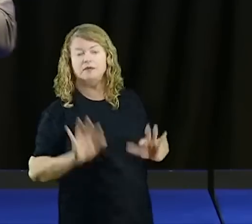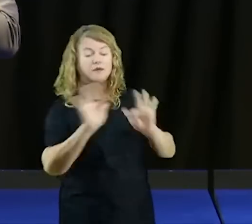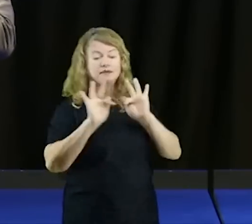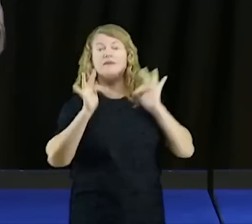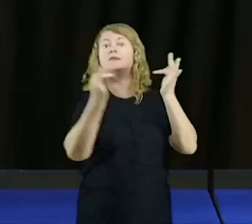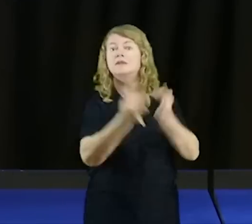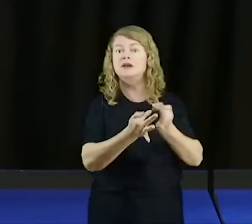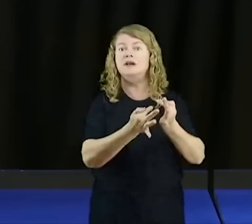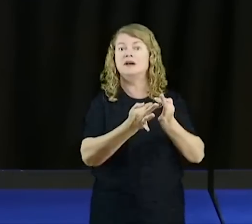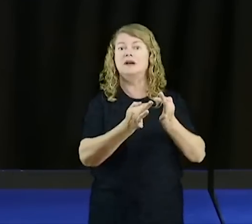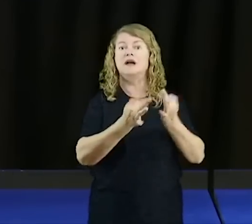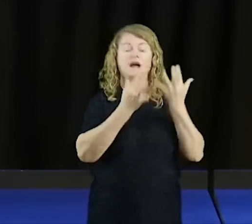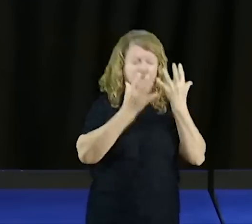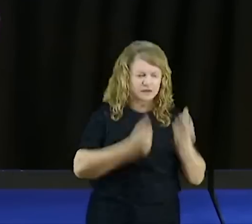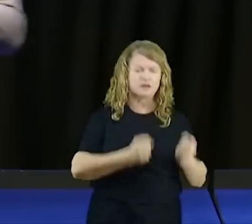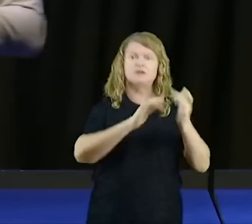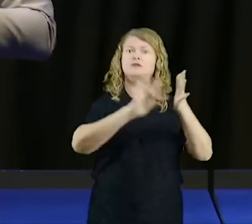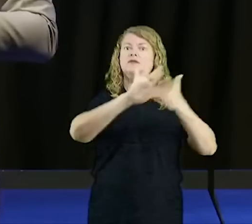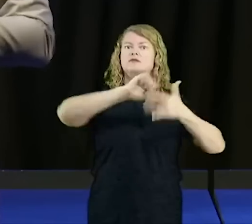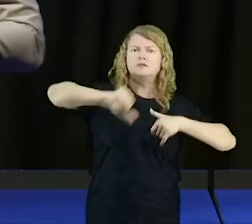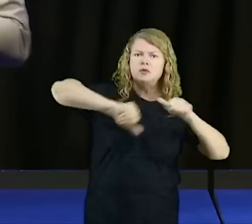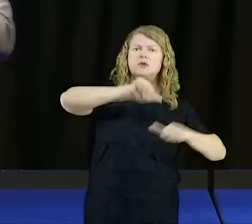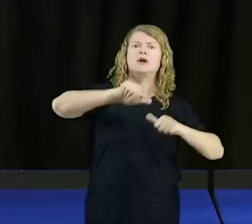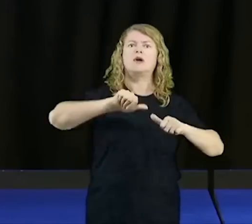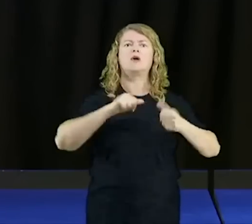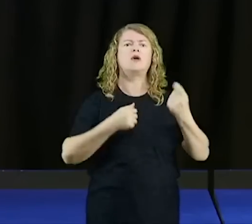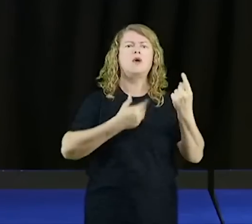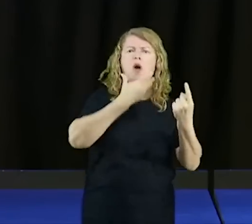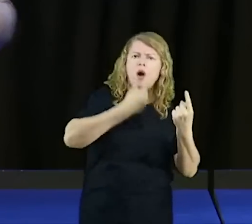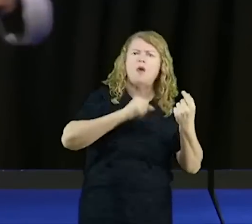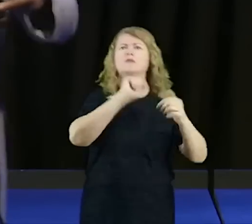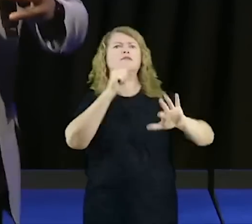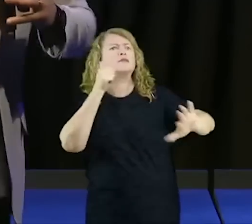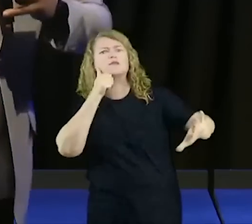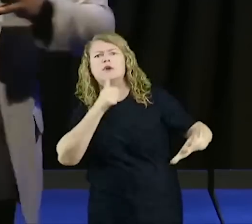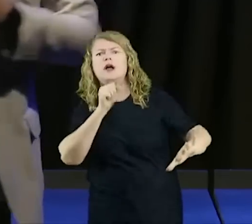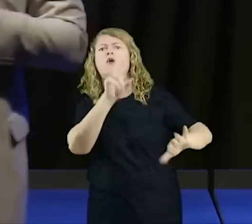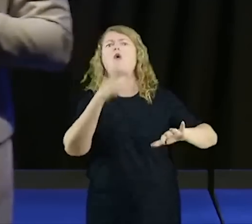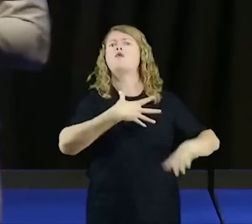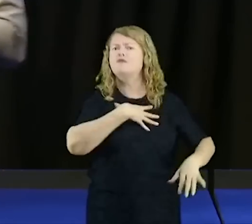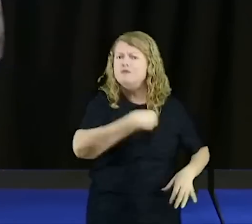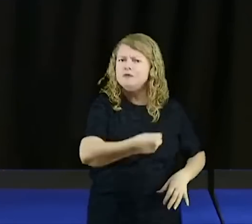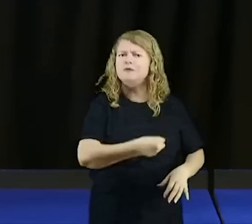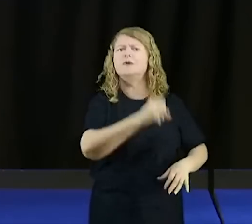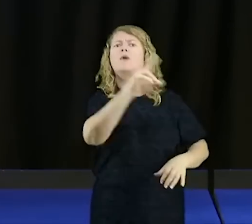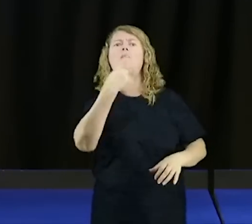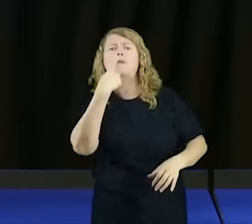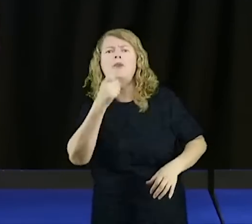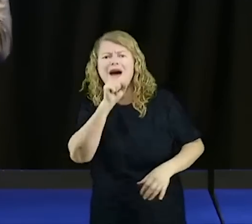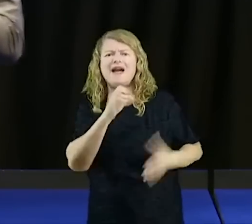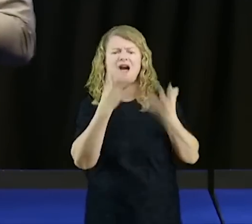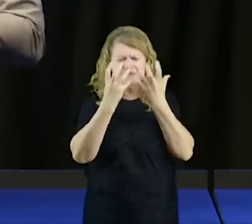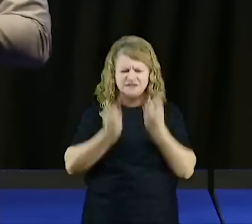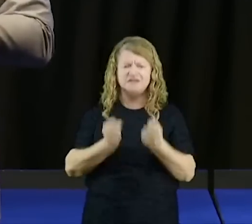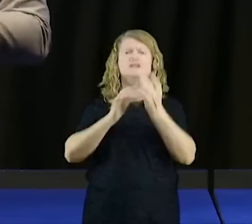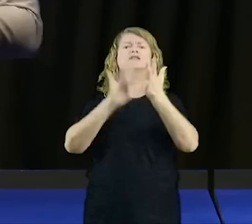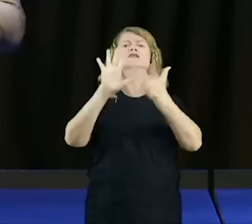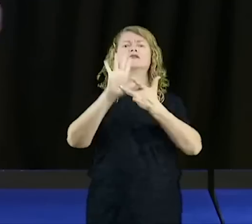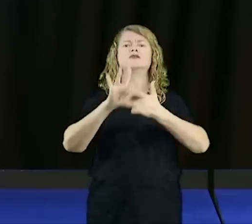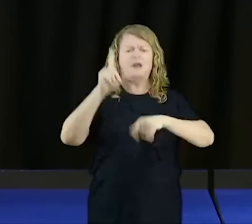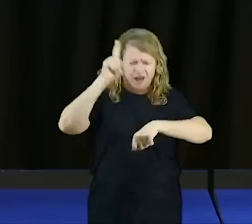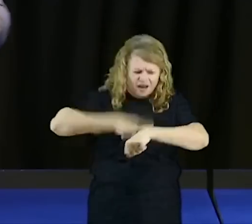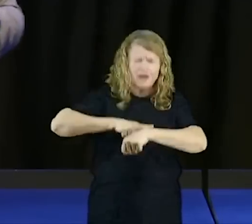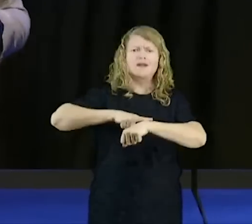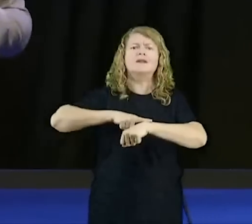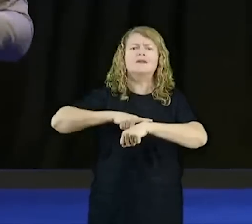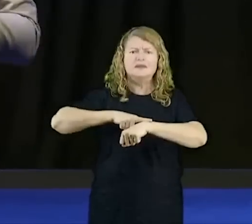família se converte, quando um homem, uma mulher, um filho, ou um pai se converte numa casa, a partir daquele momento,